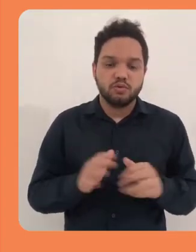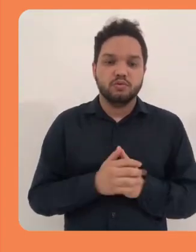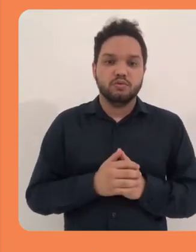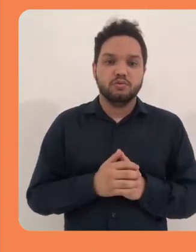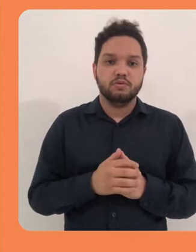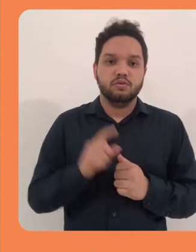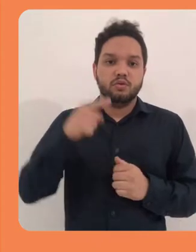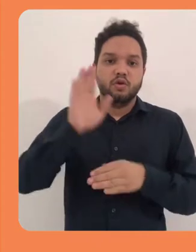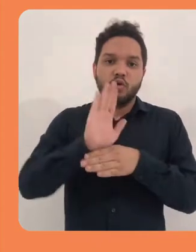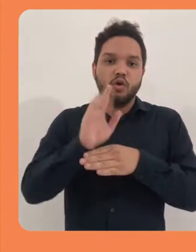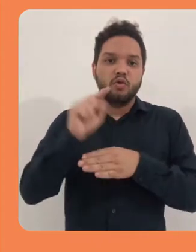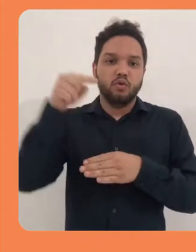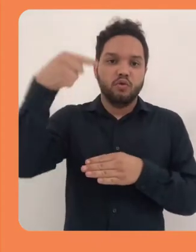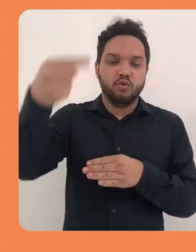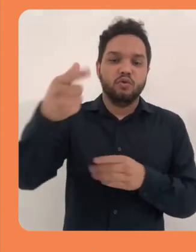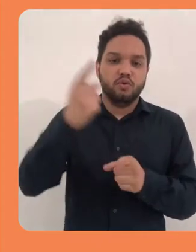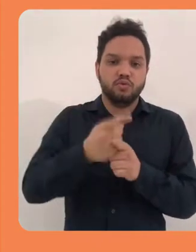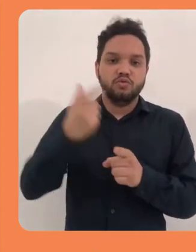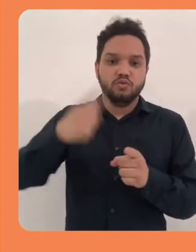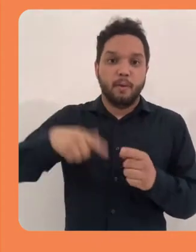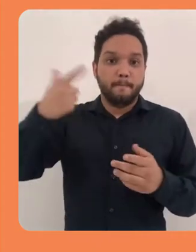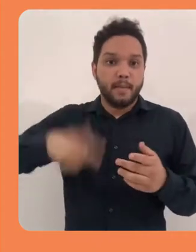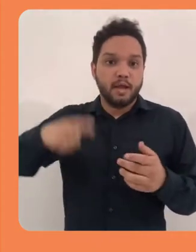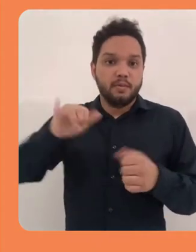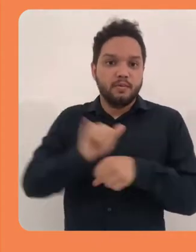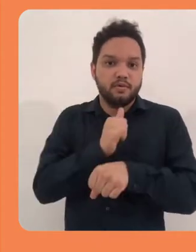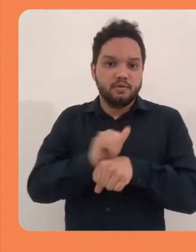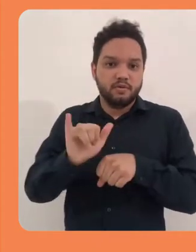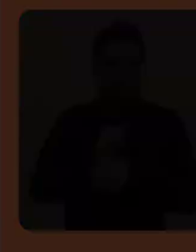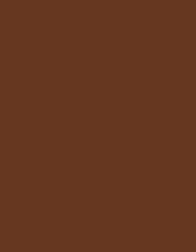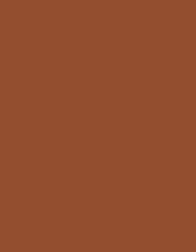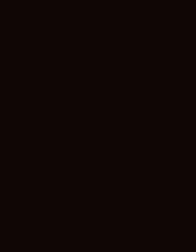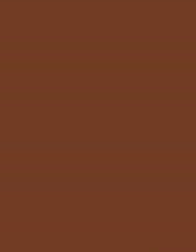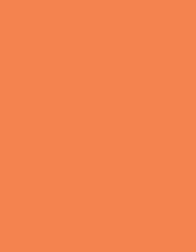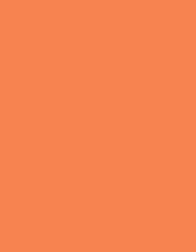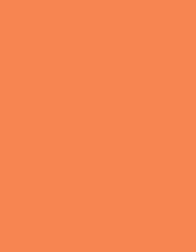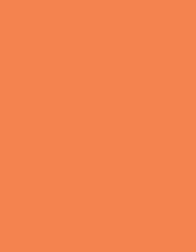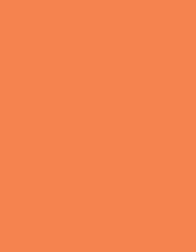com mais recursos do vídeo interativo do H5P.